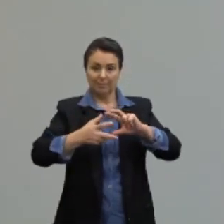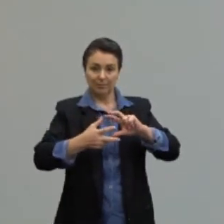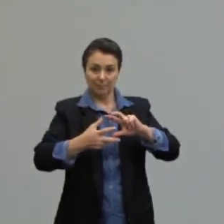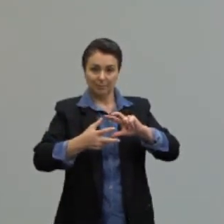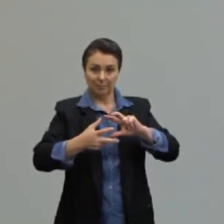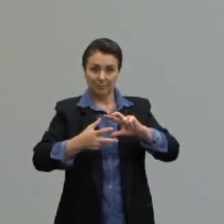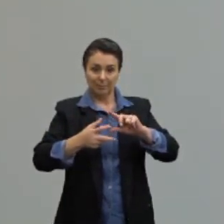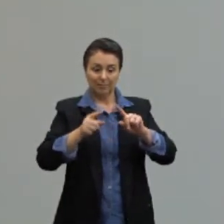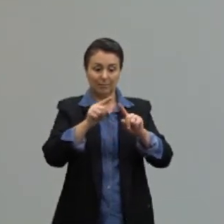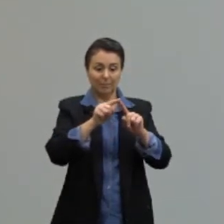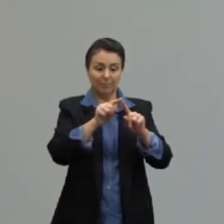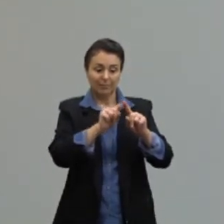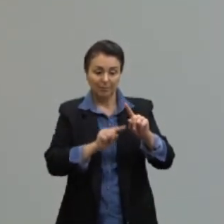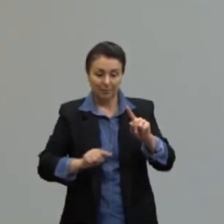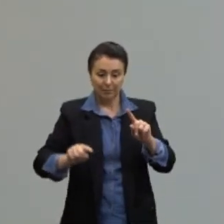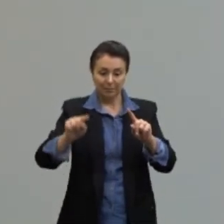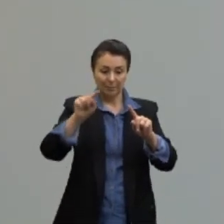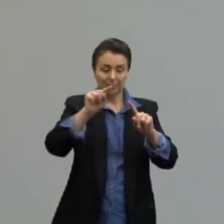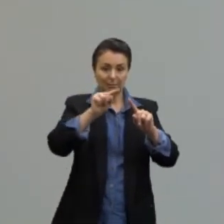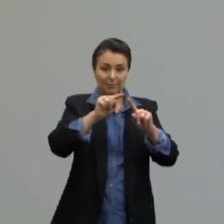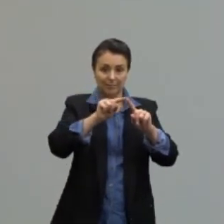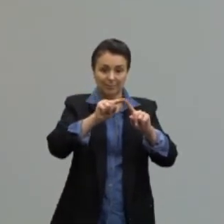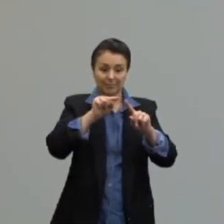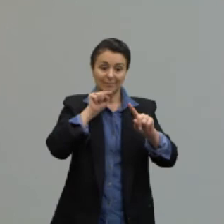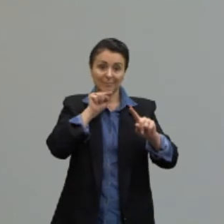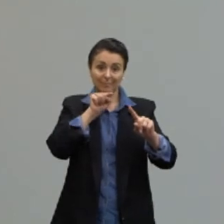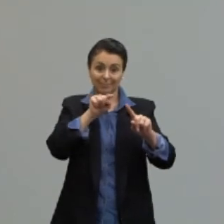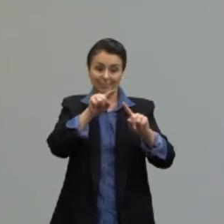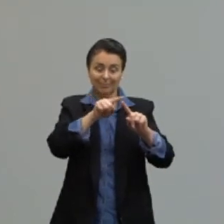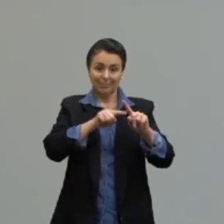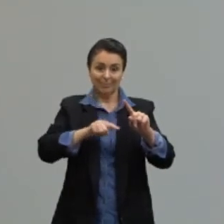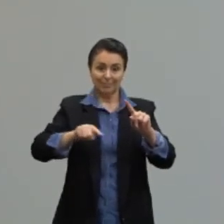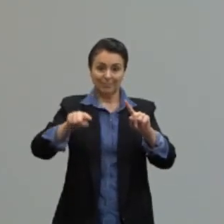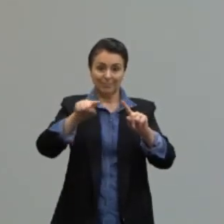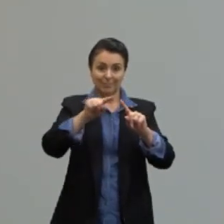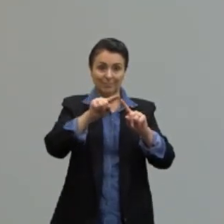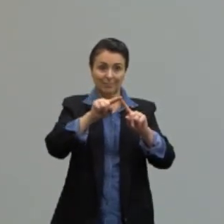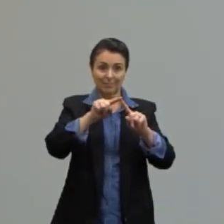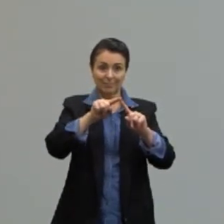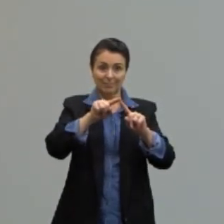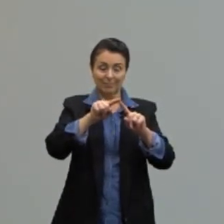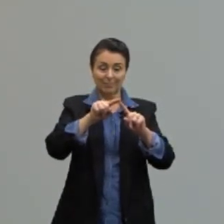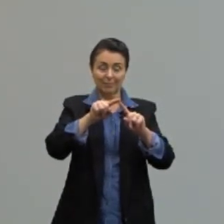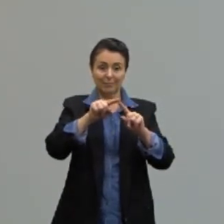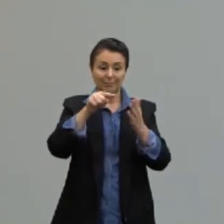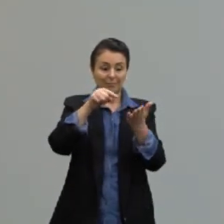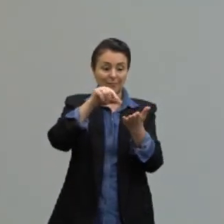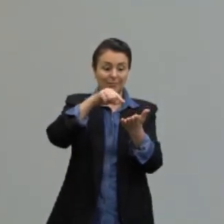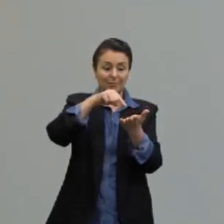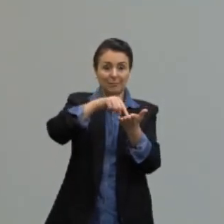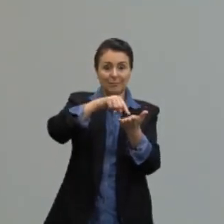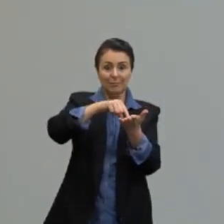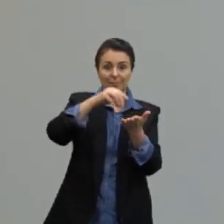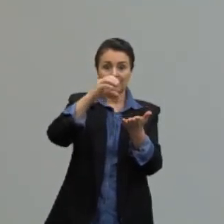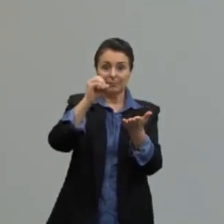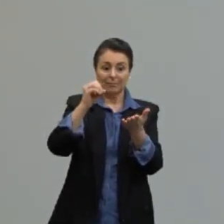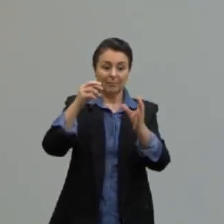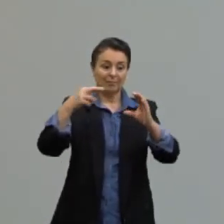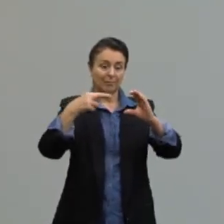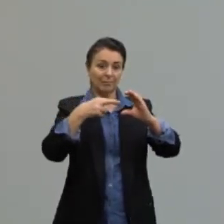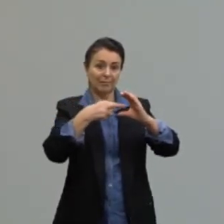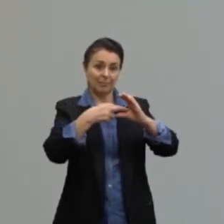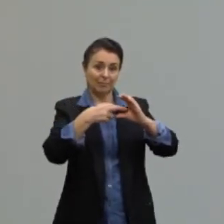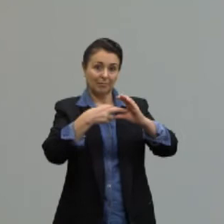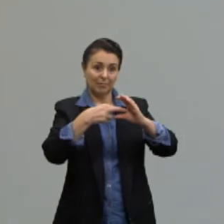uma circunferência e esta circunferência de centro O que tenha um raio,